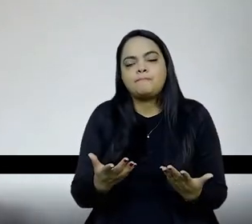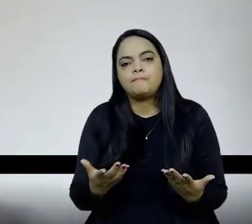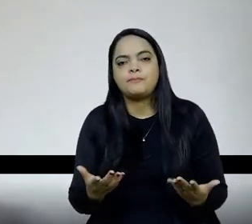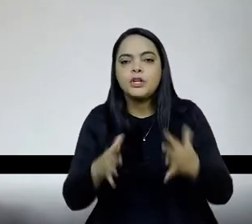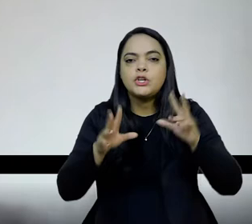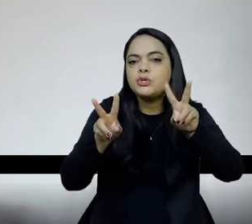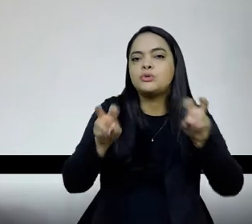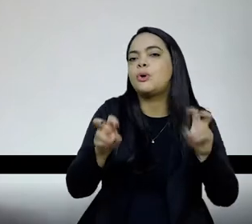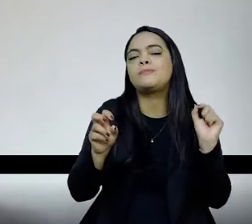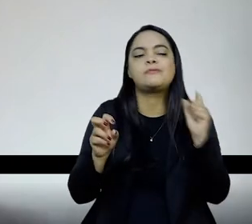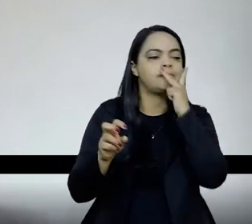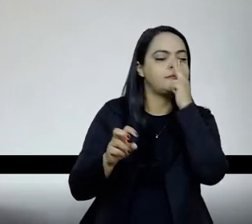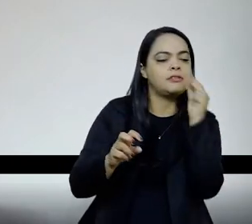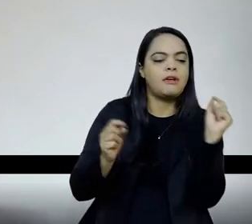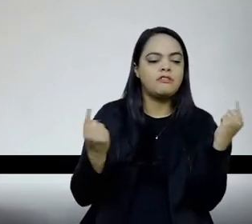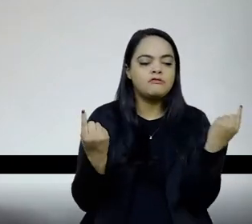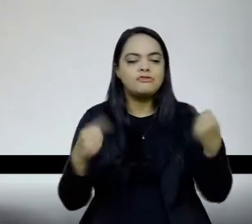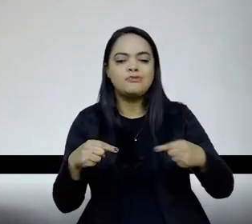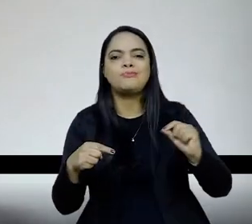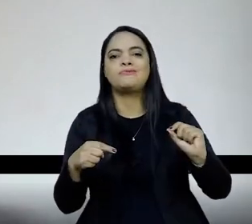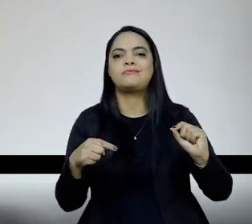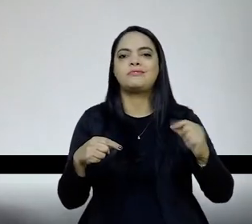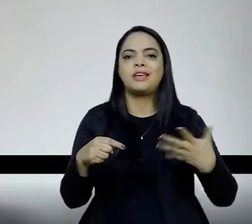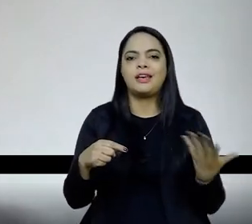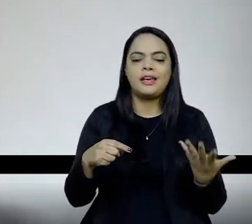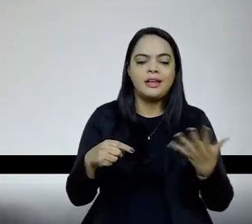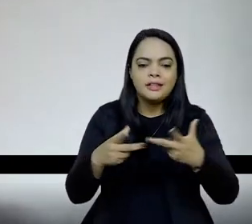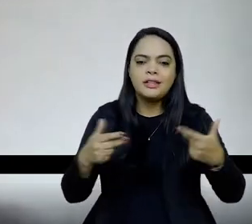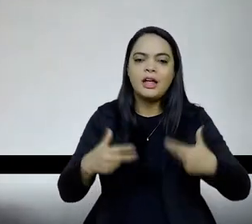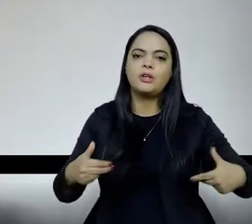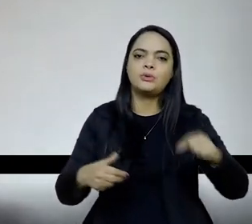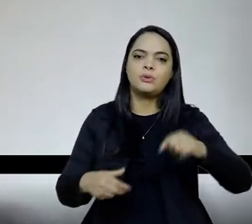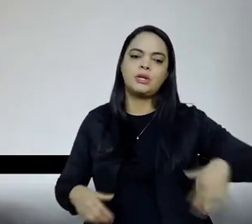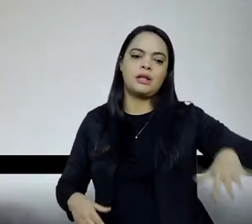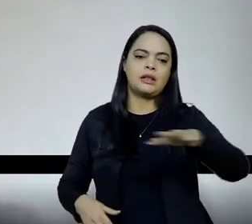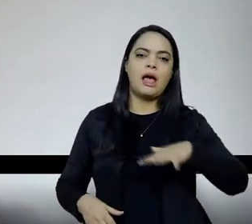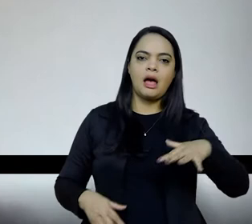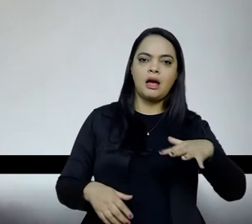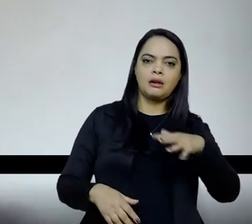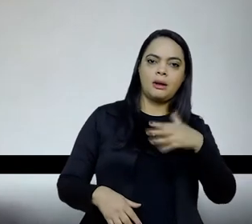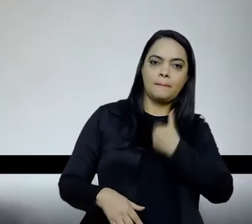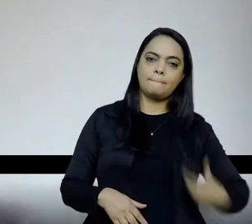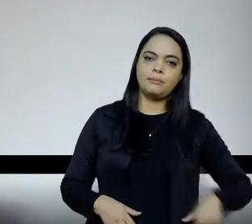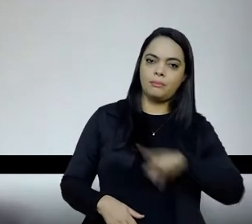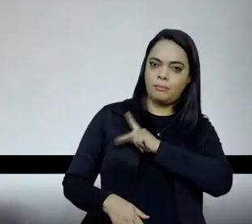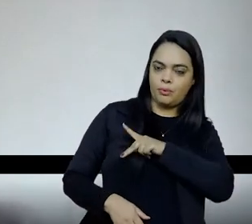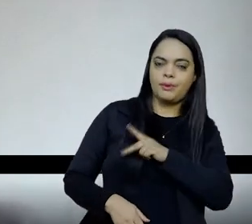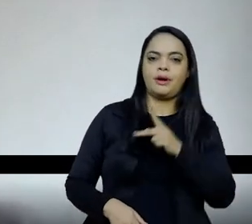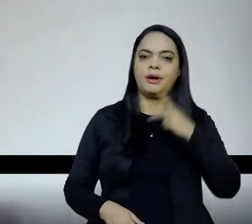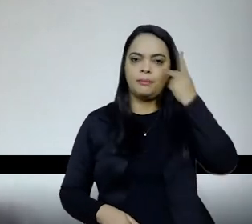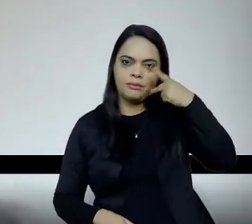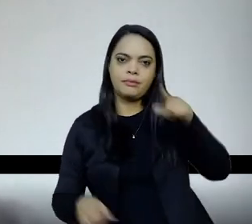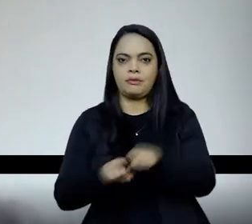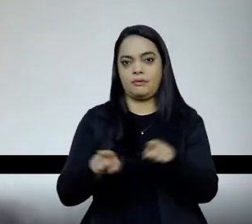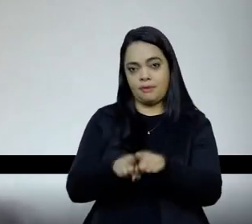disputa pelos sentidos das coisas no espaço público, ou seja, na política e, particularmente, no campo da